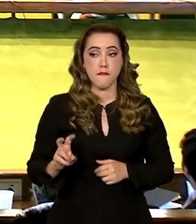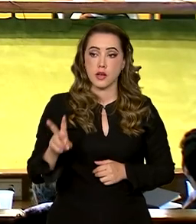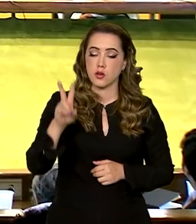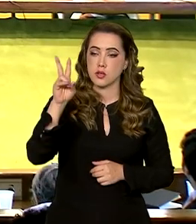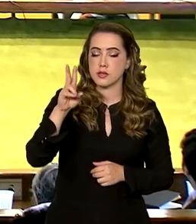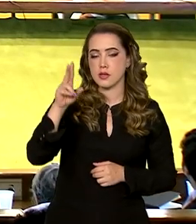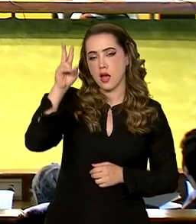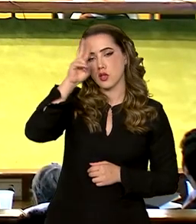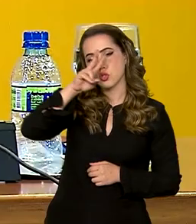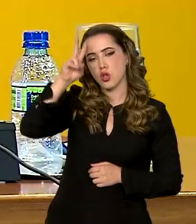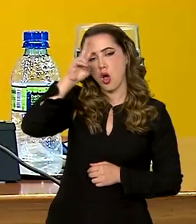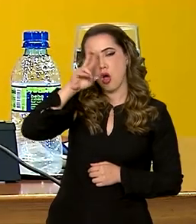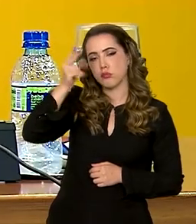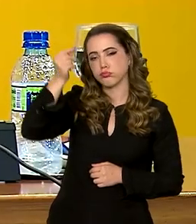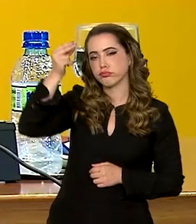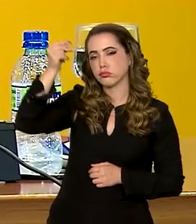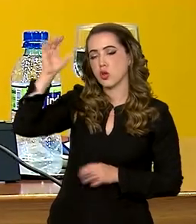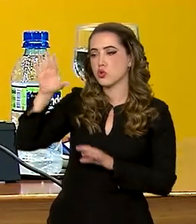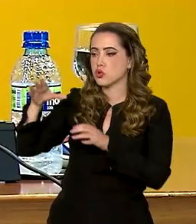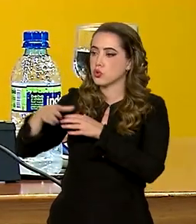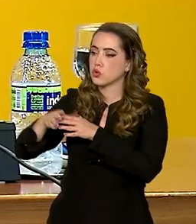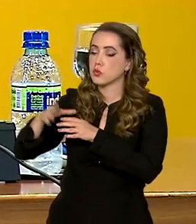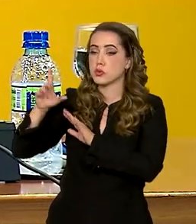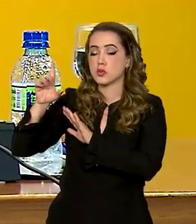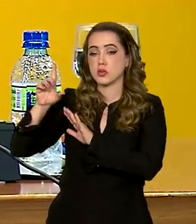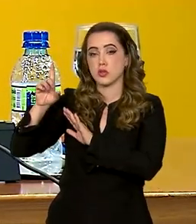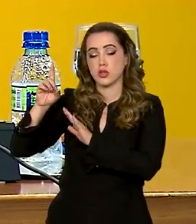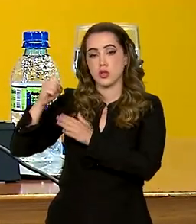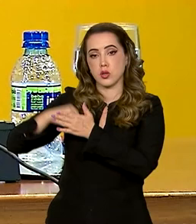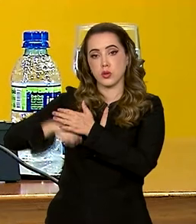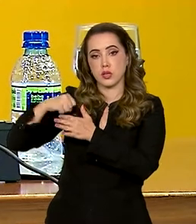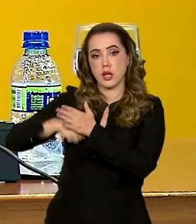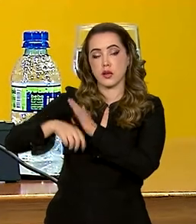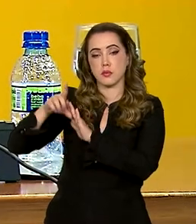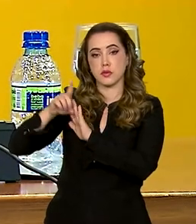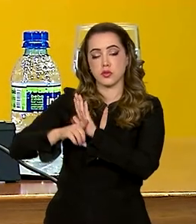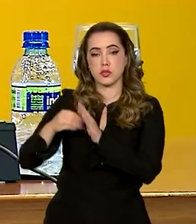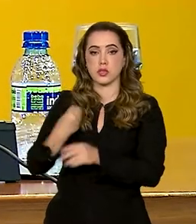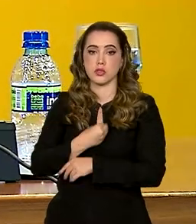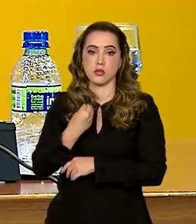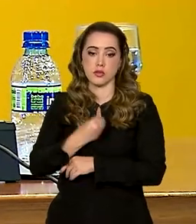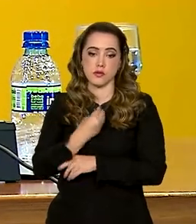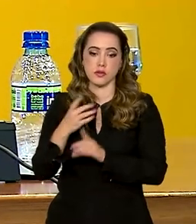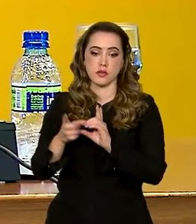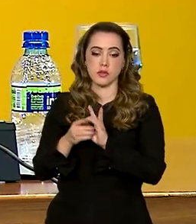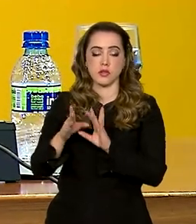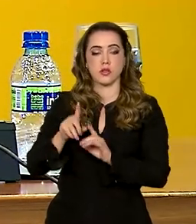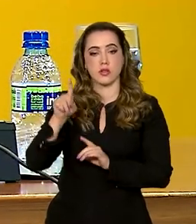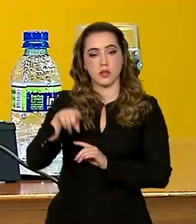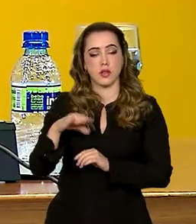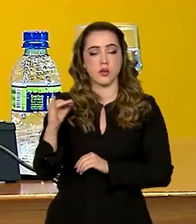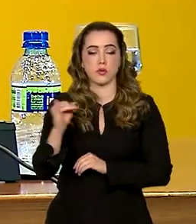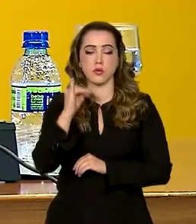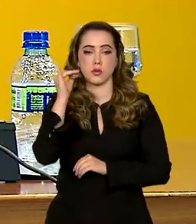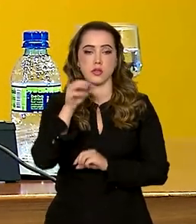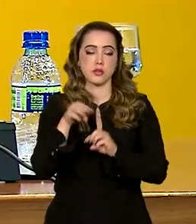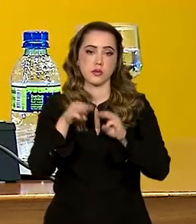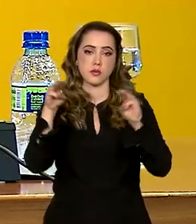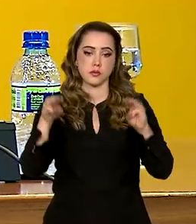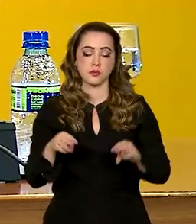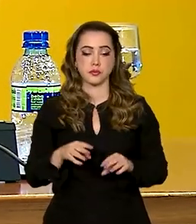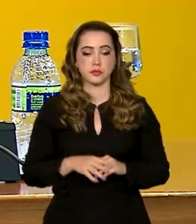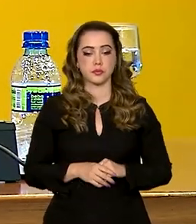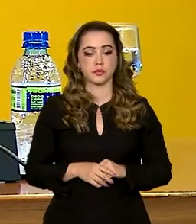história de vários grupos que lutaram pelo direito de viver num Estado democrático é um dos pilares do museu. A